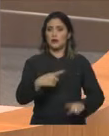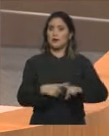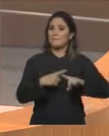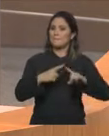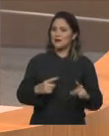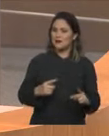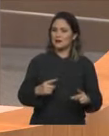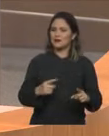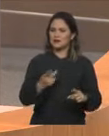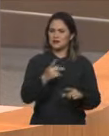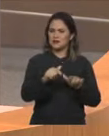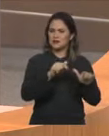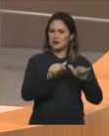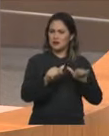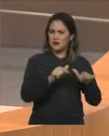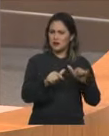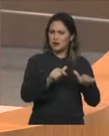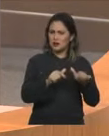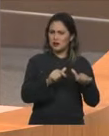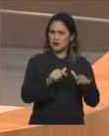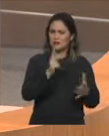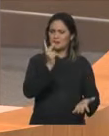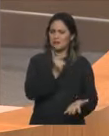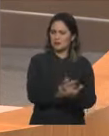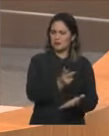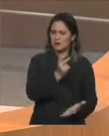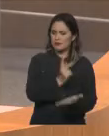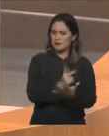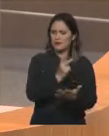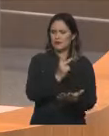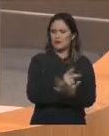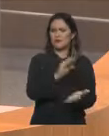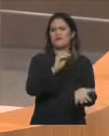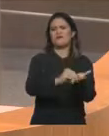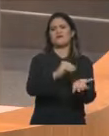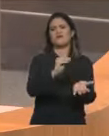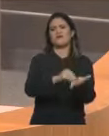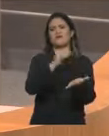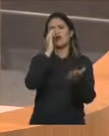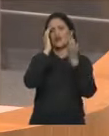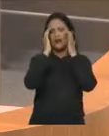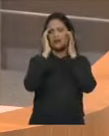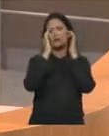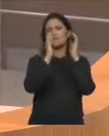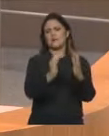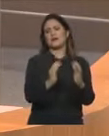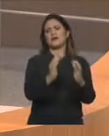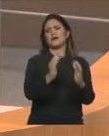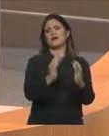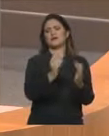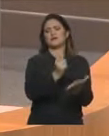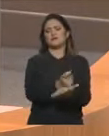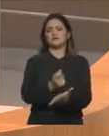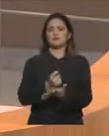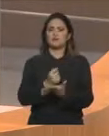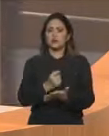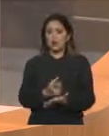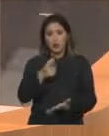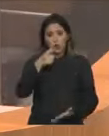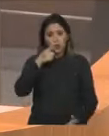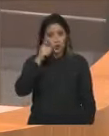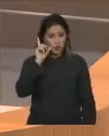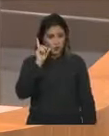o consumidor, continua desrespeitando o consumidor. E ontem, pela realização de um corte, um